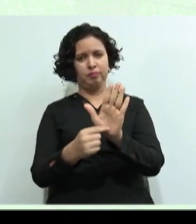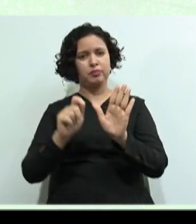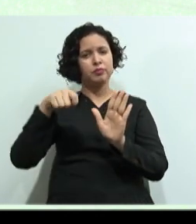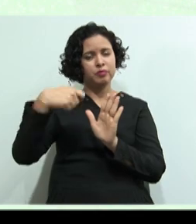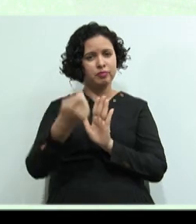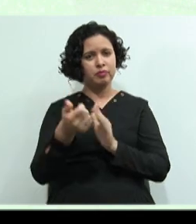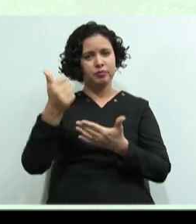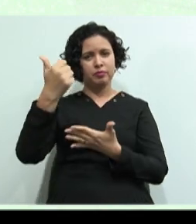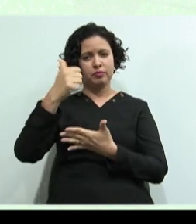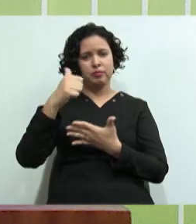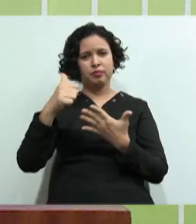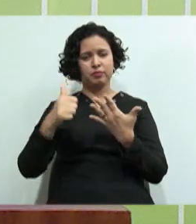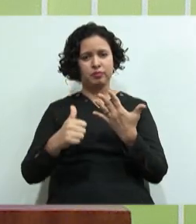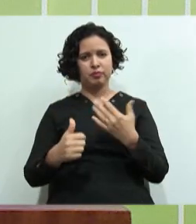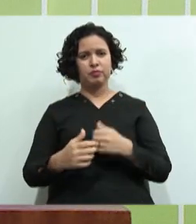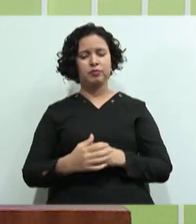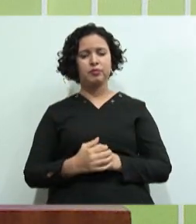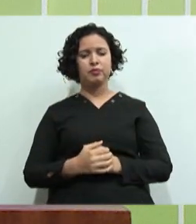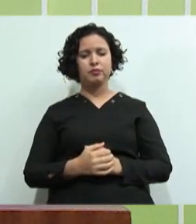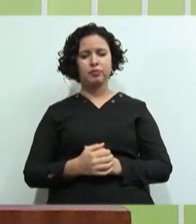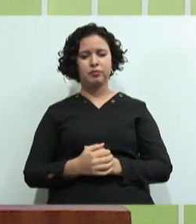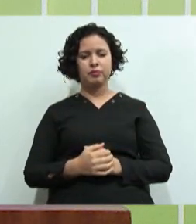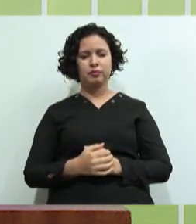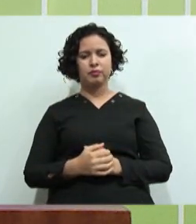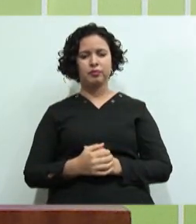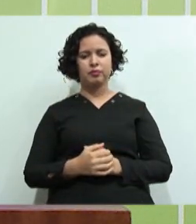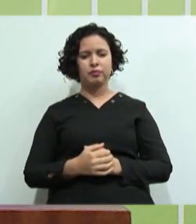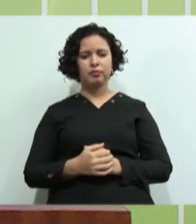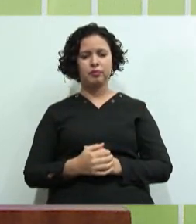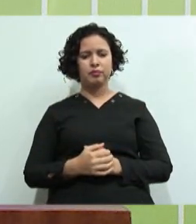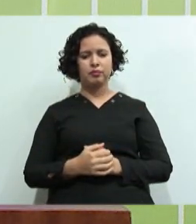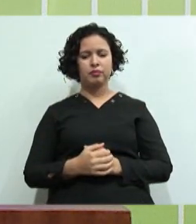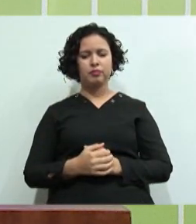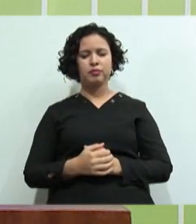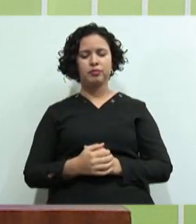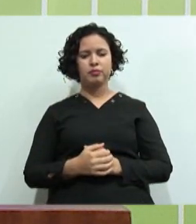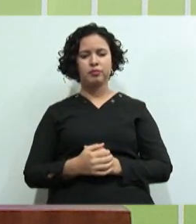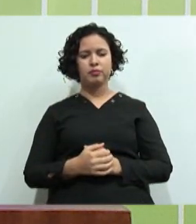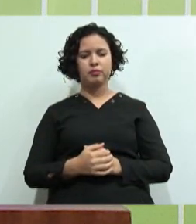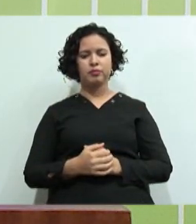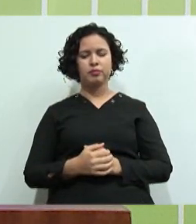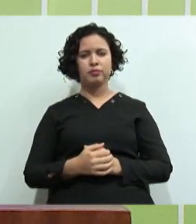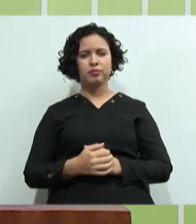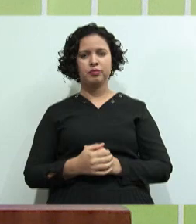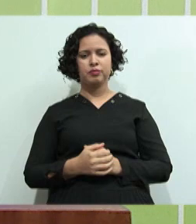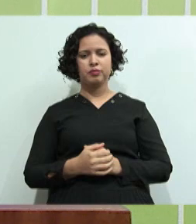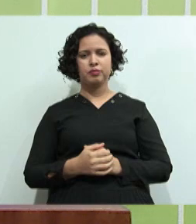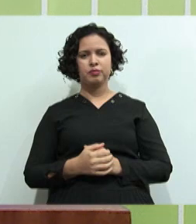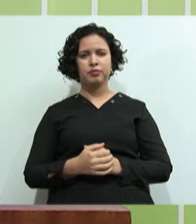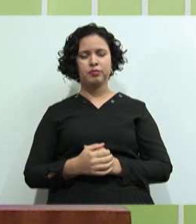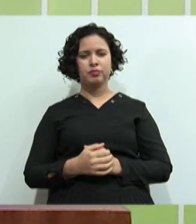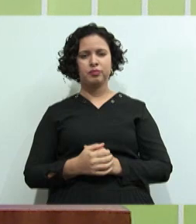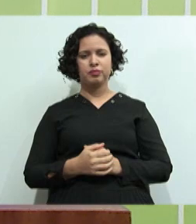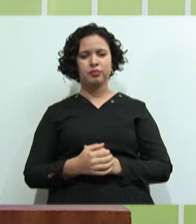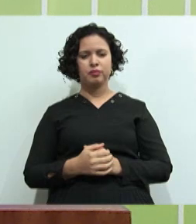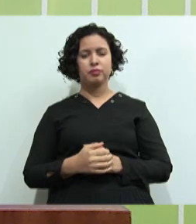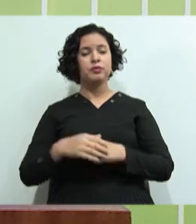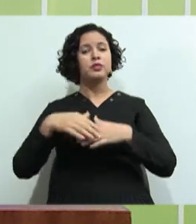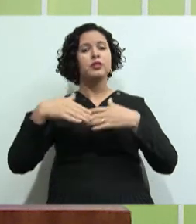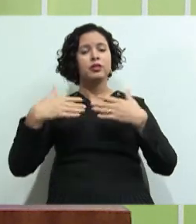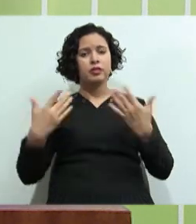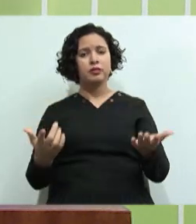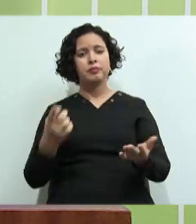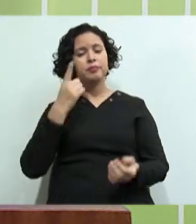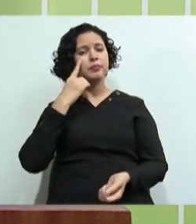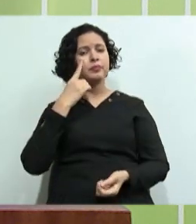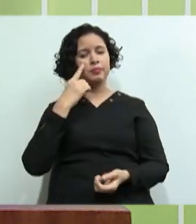Em língua de sinais Que é esse daqui Olha Parâmetros Os 5 parâmetros Da língua de sinais Tá bom? Então Nós iremos ver Os